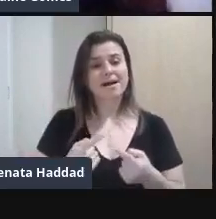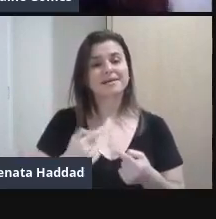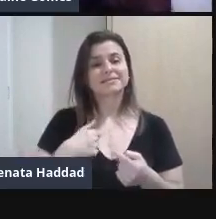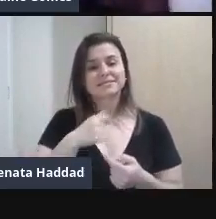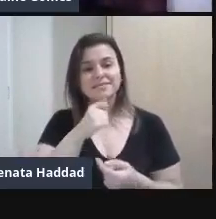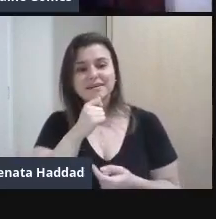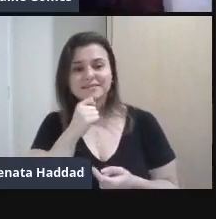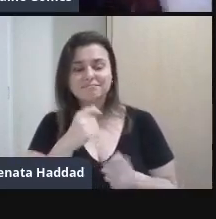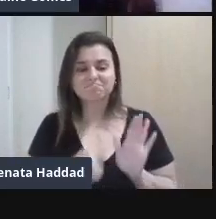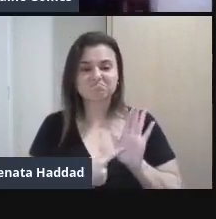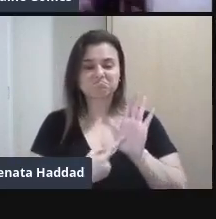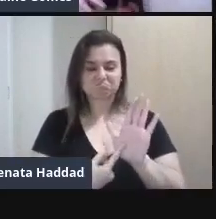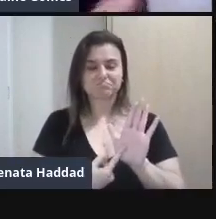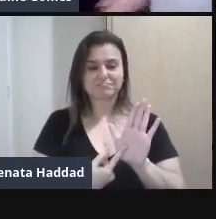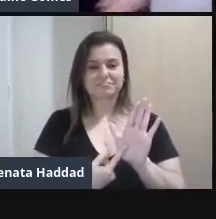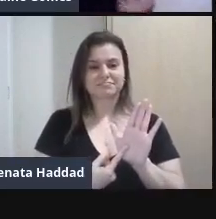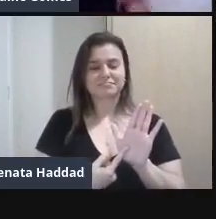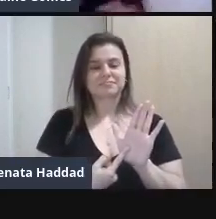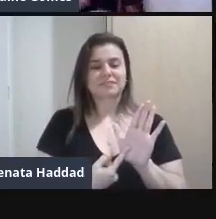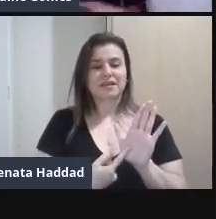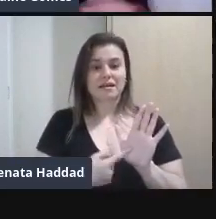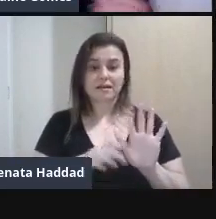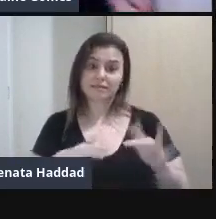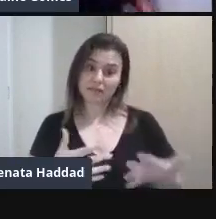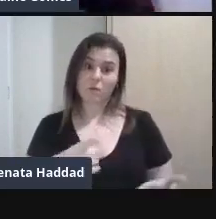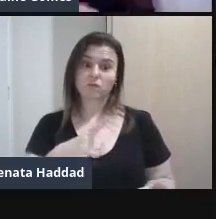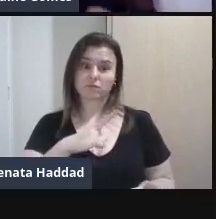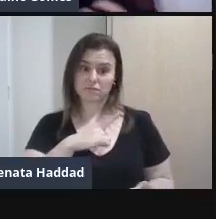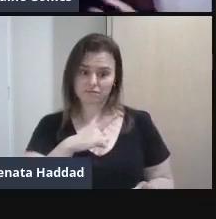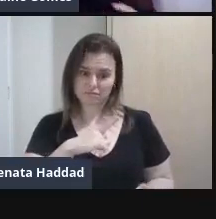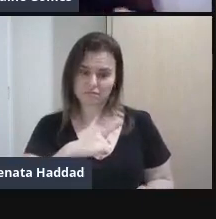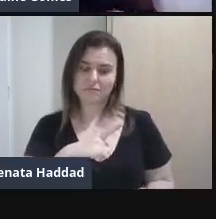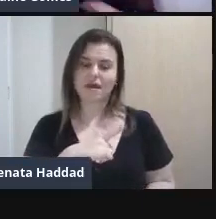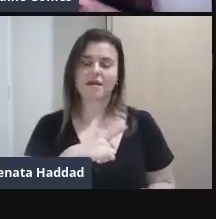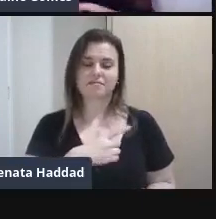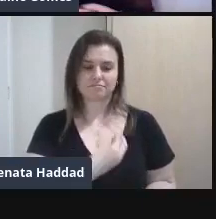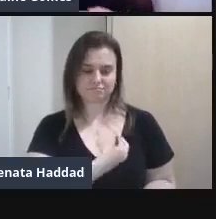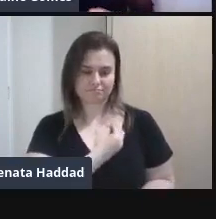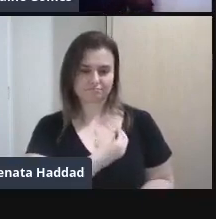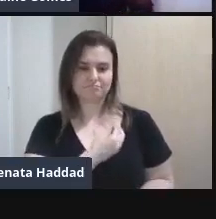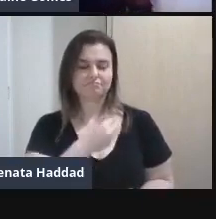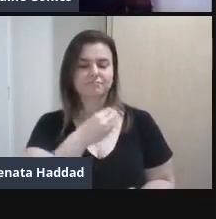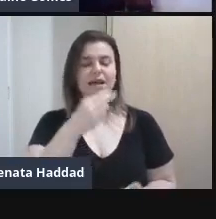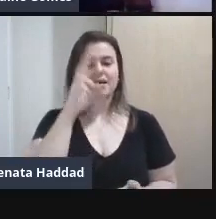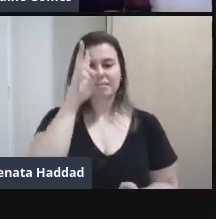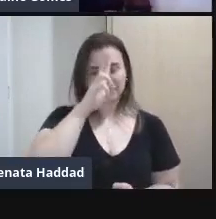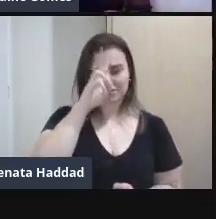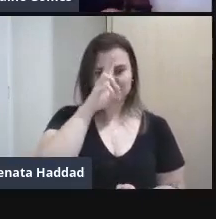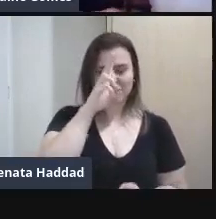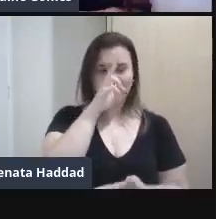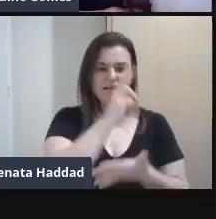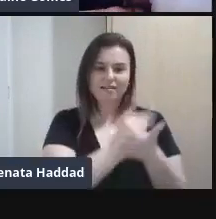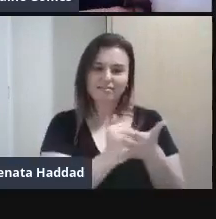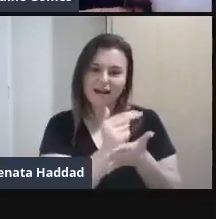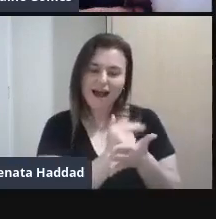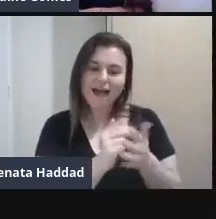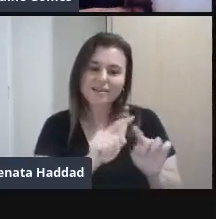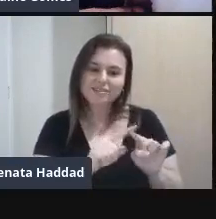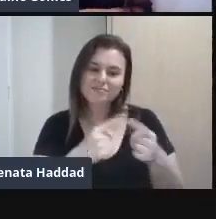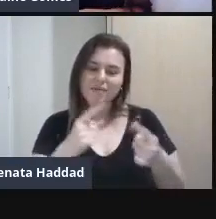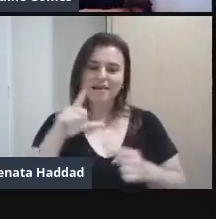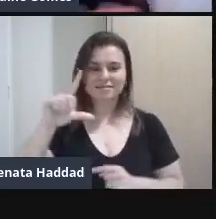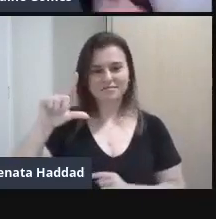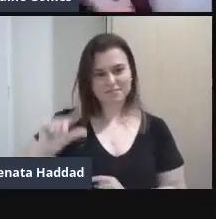Retratadas Ou seja Elas estão presentes Na história da arte Mas Realmente Num universo Muito